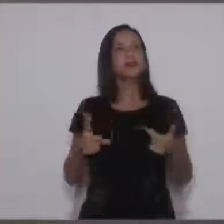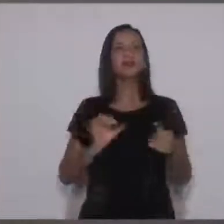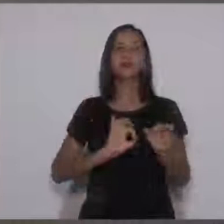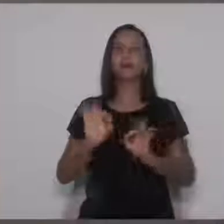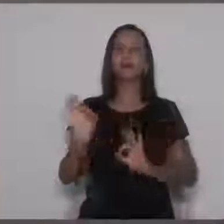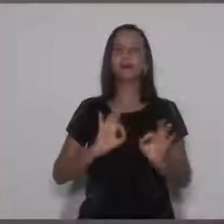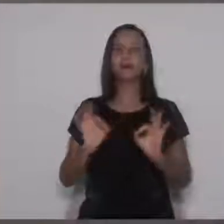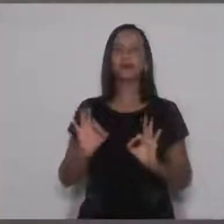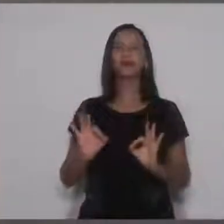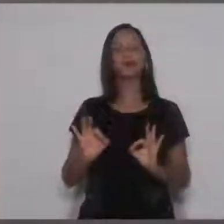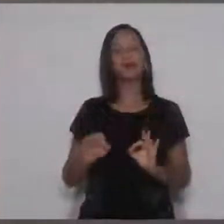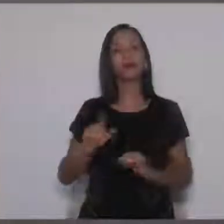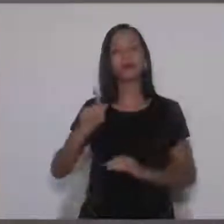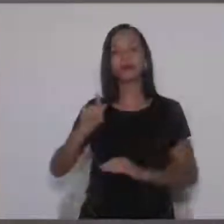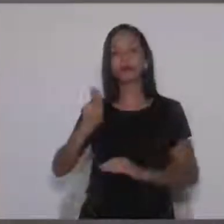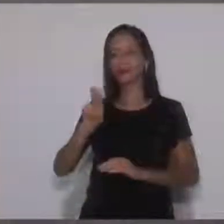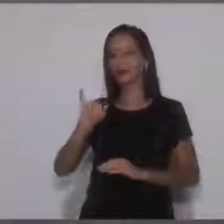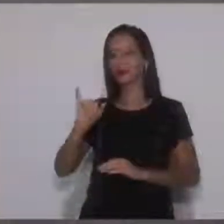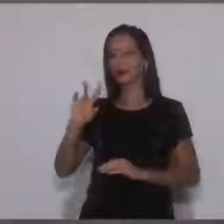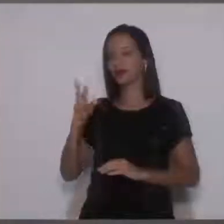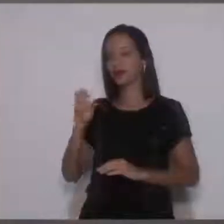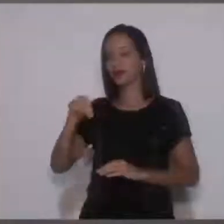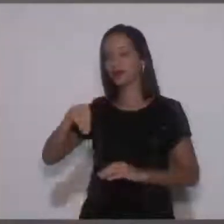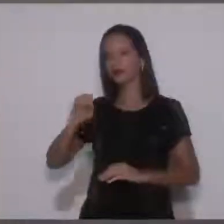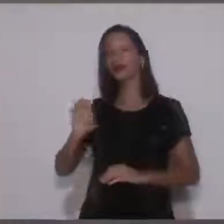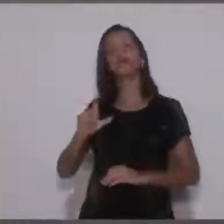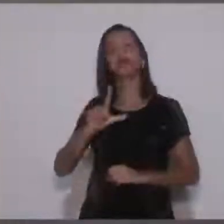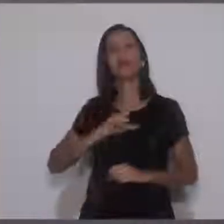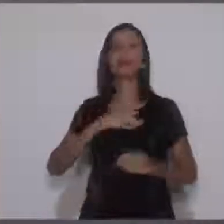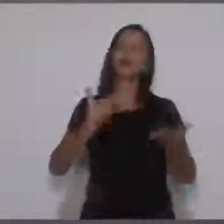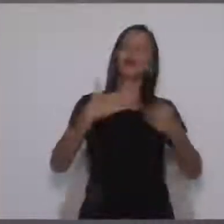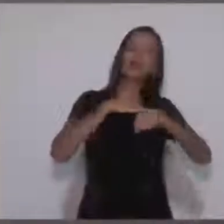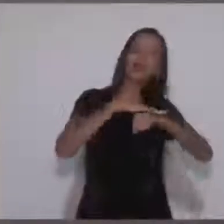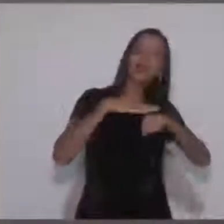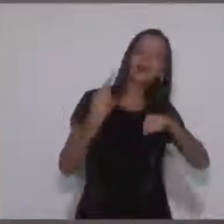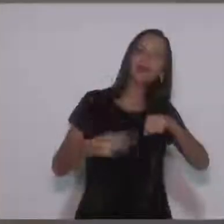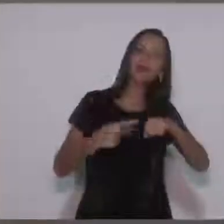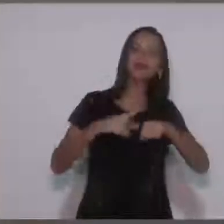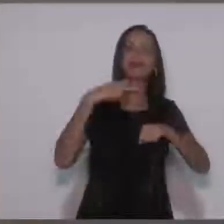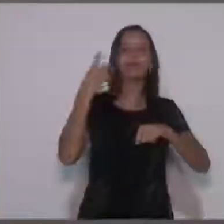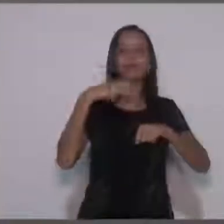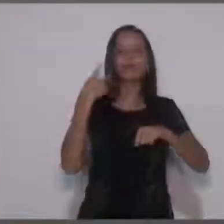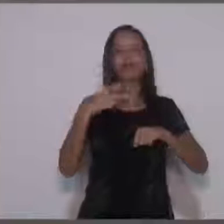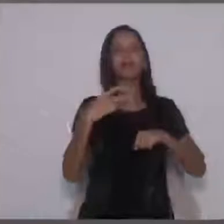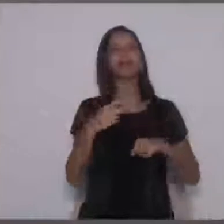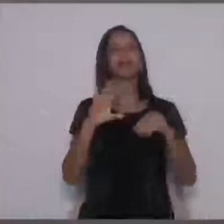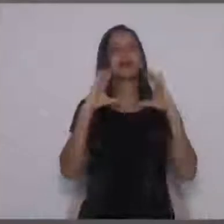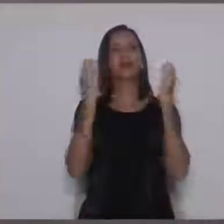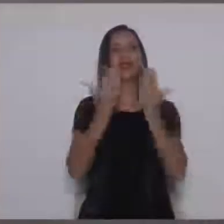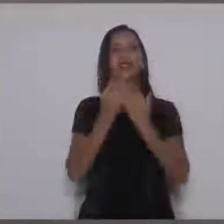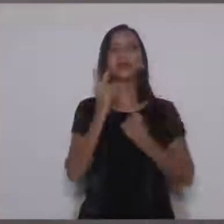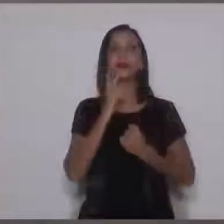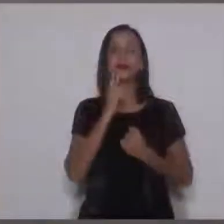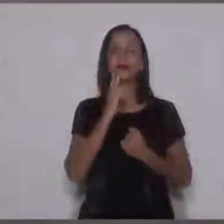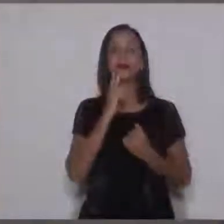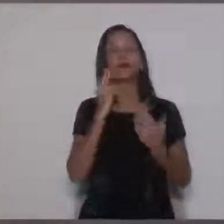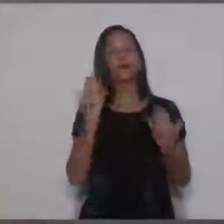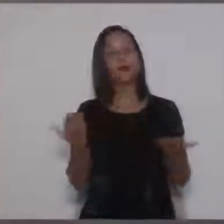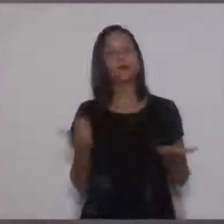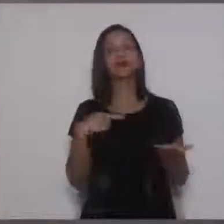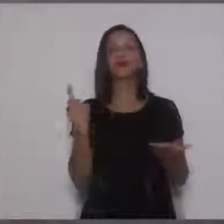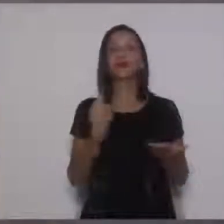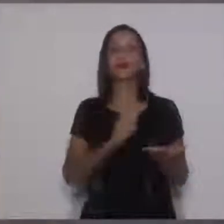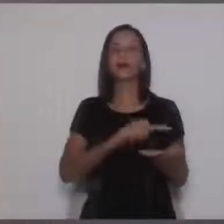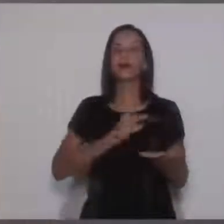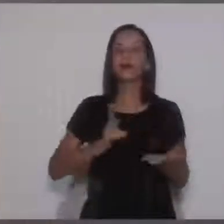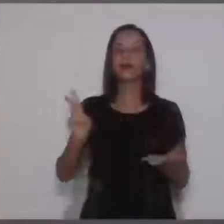Guilherme. Sei que você já andou conversando com alguns vereadores aqui da casa, e a gente vai dar